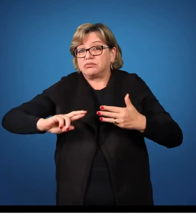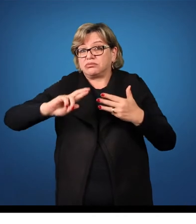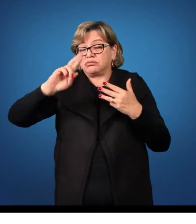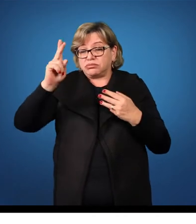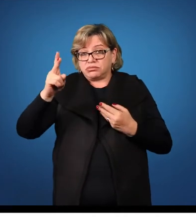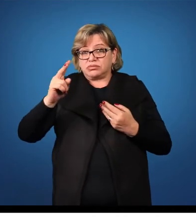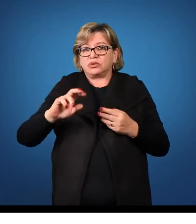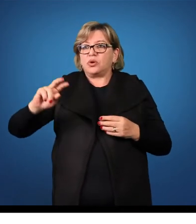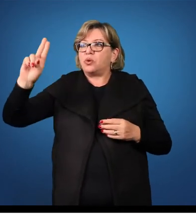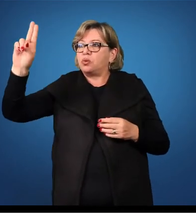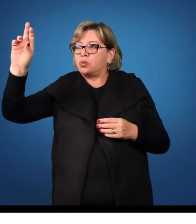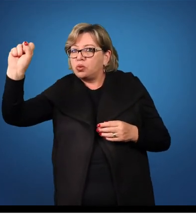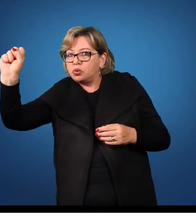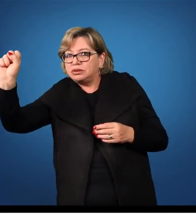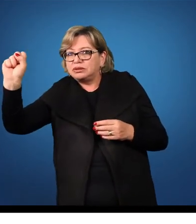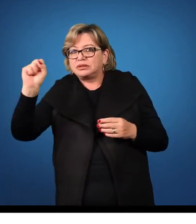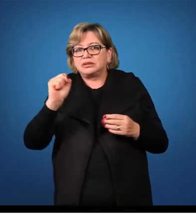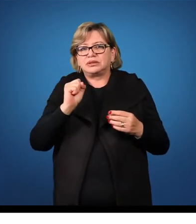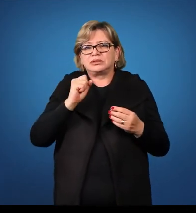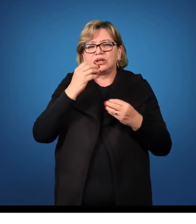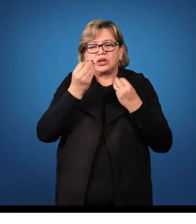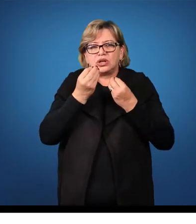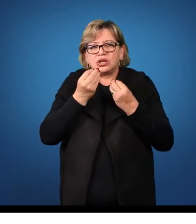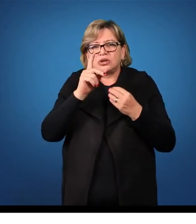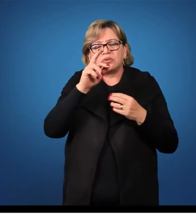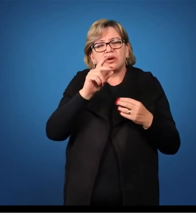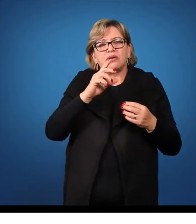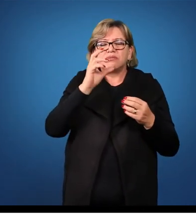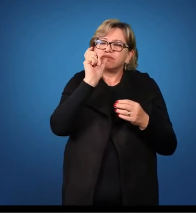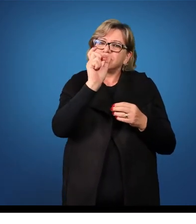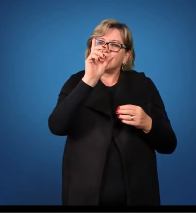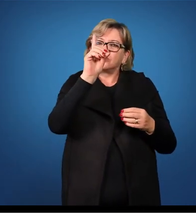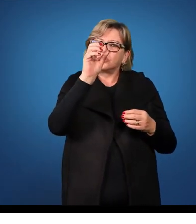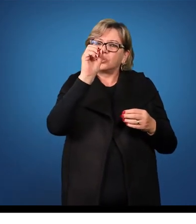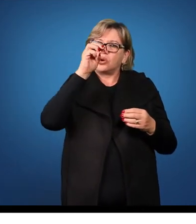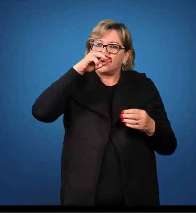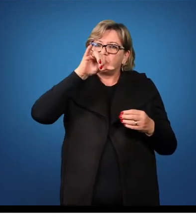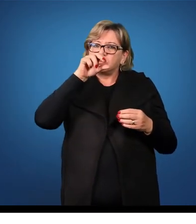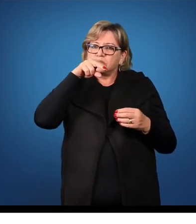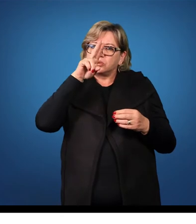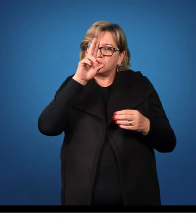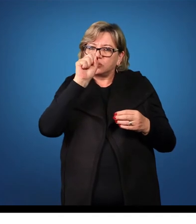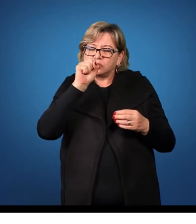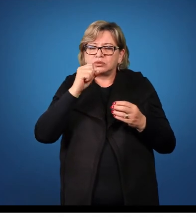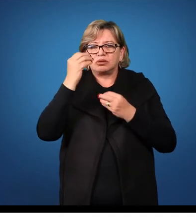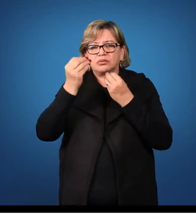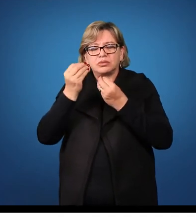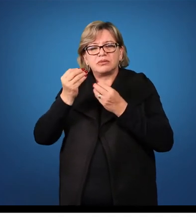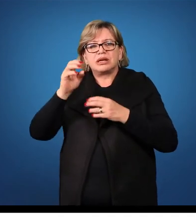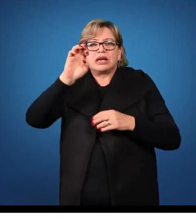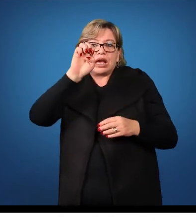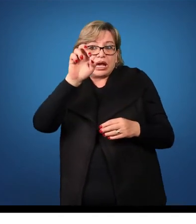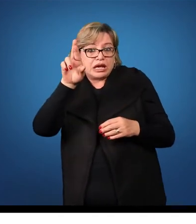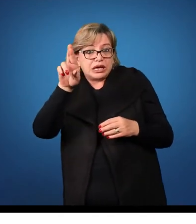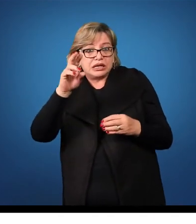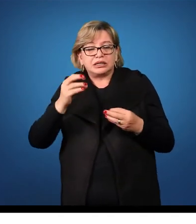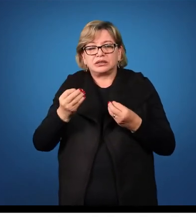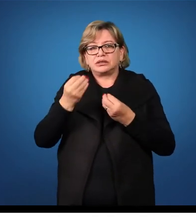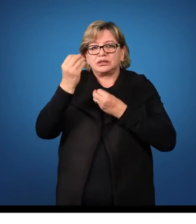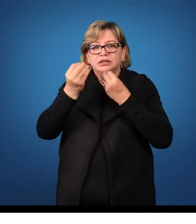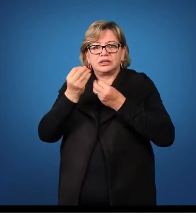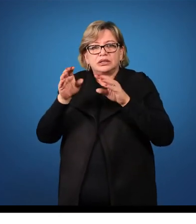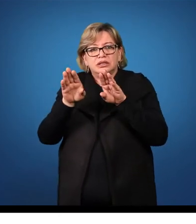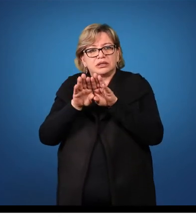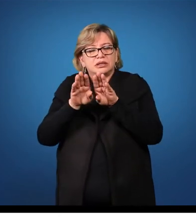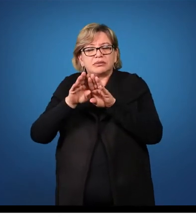terminar em US, como no caso DOMINUS, pode terminar em ER, PUER, e pode terminar